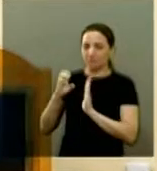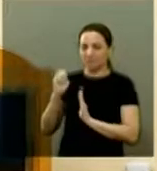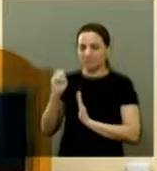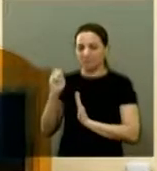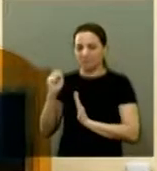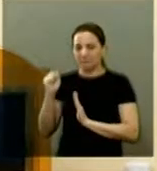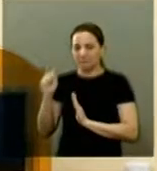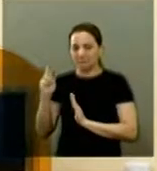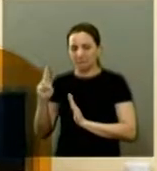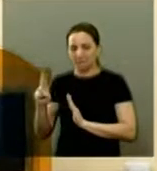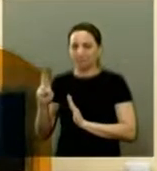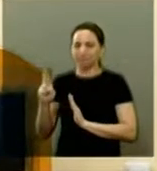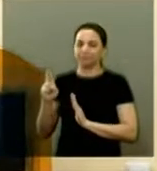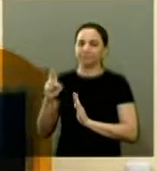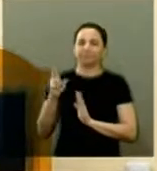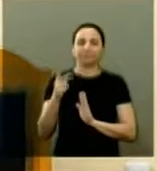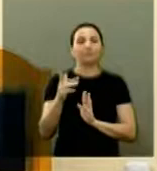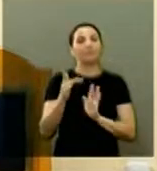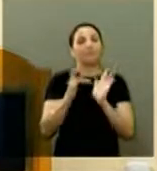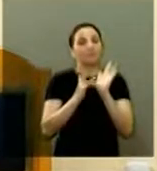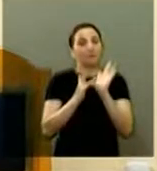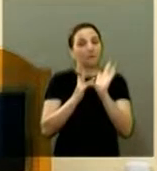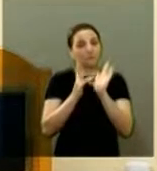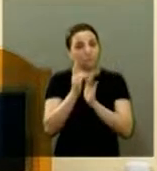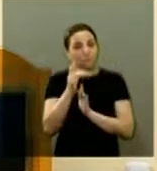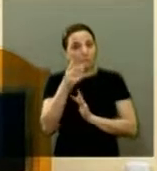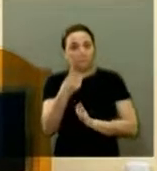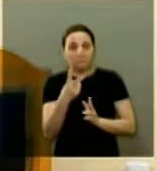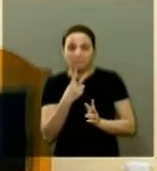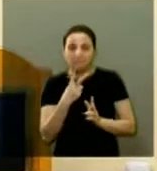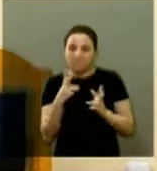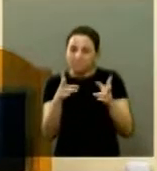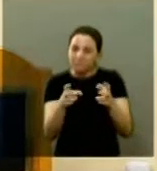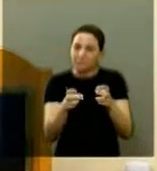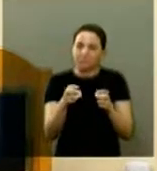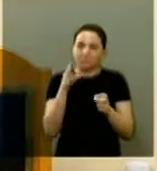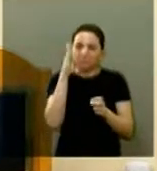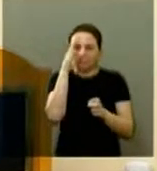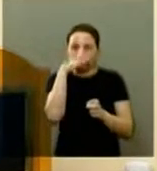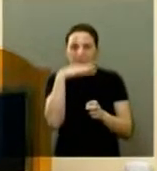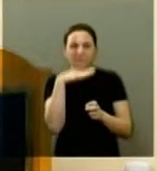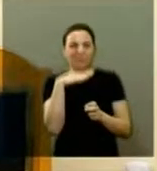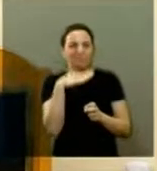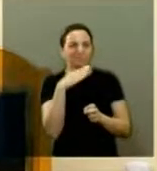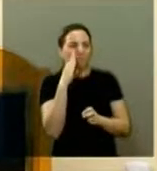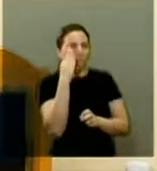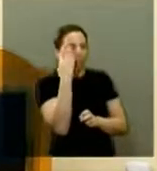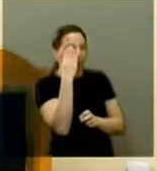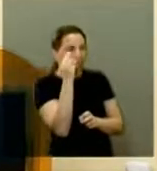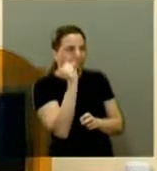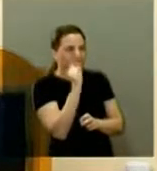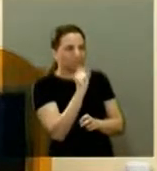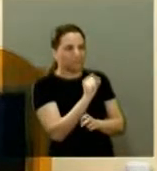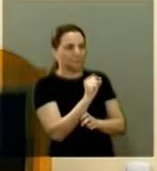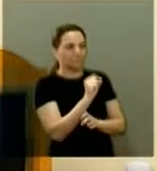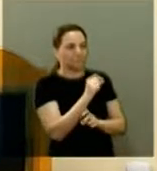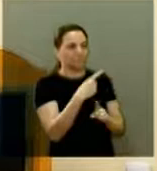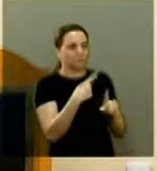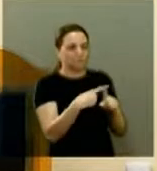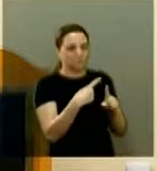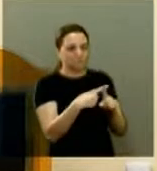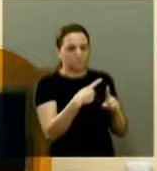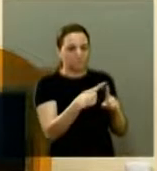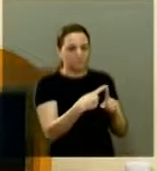Jesus percebeu-lhes a maldade e disse, hipócritas, por que me